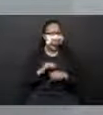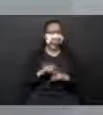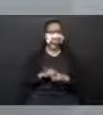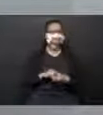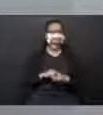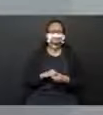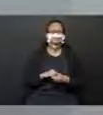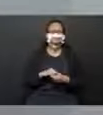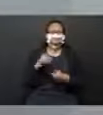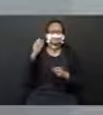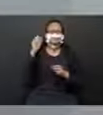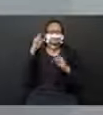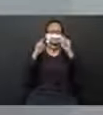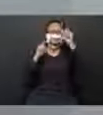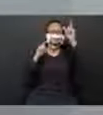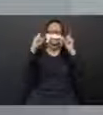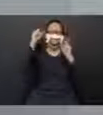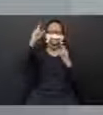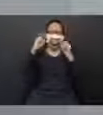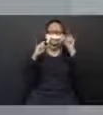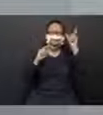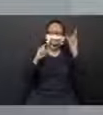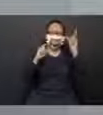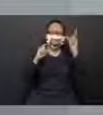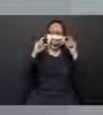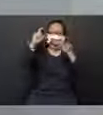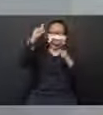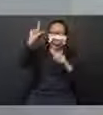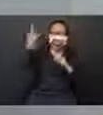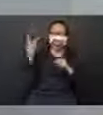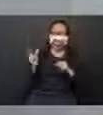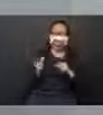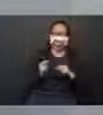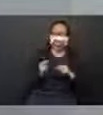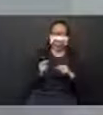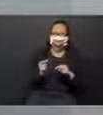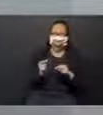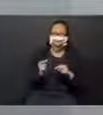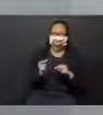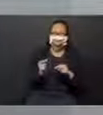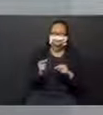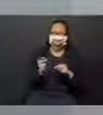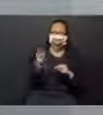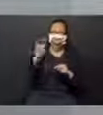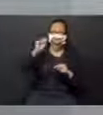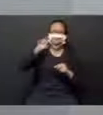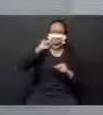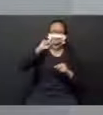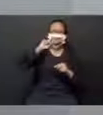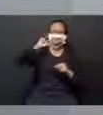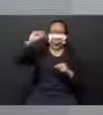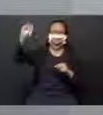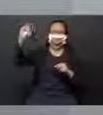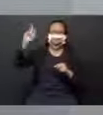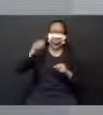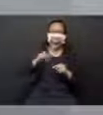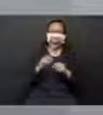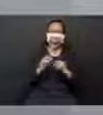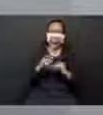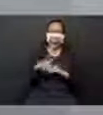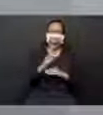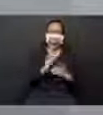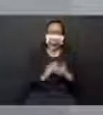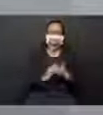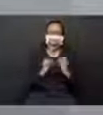As estrelas, as luas, os meteoros, os asteroides. Tudo isso pode ser